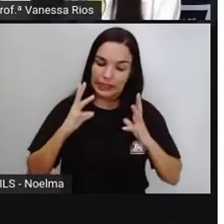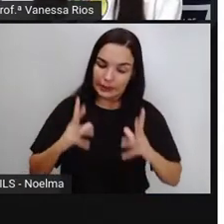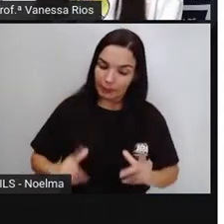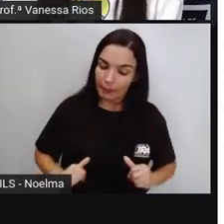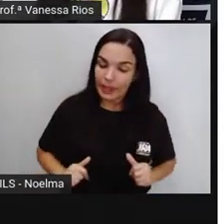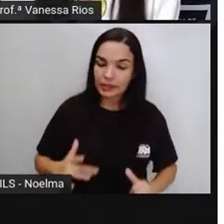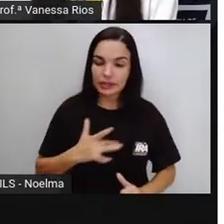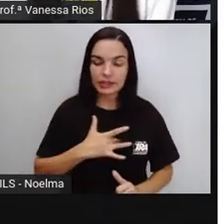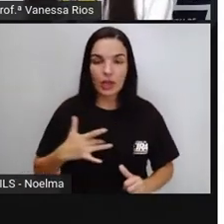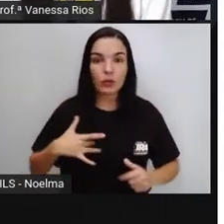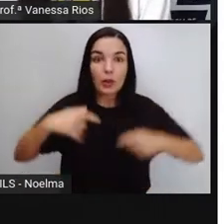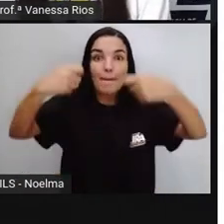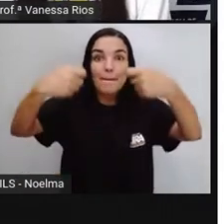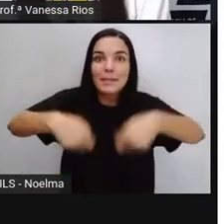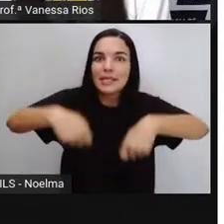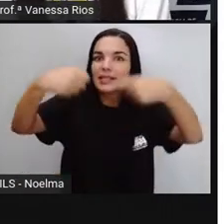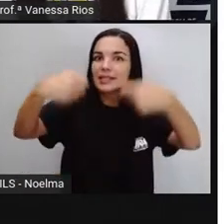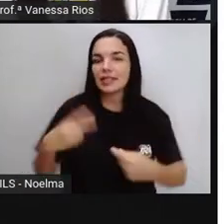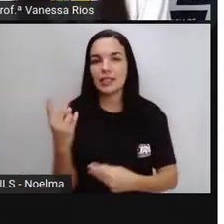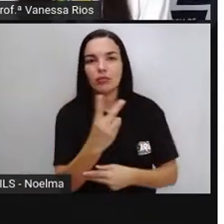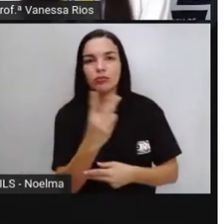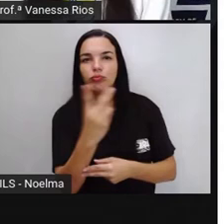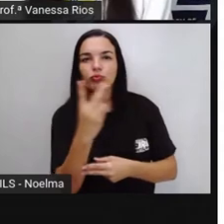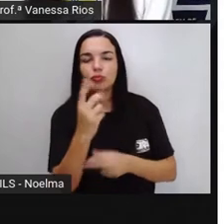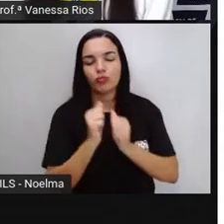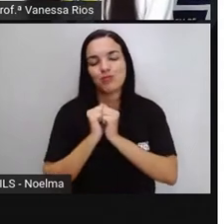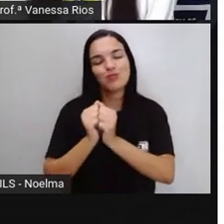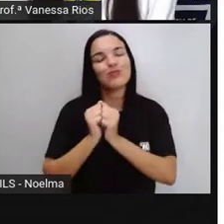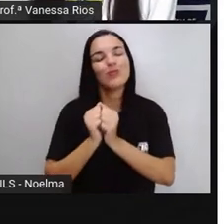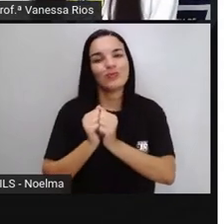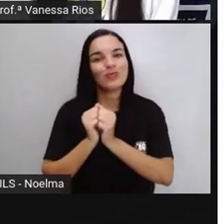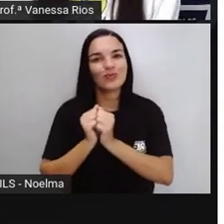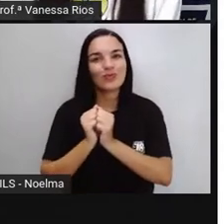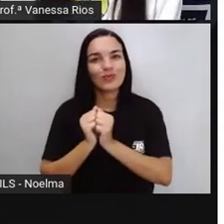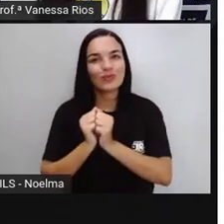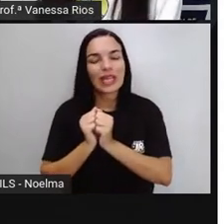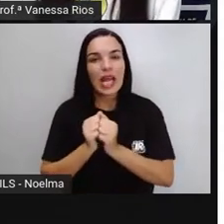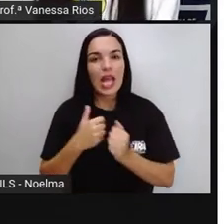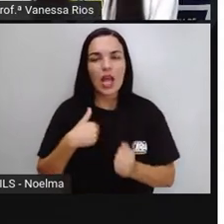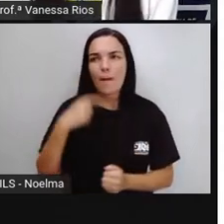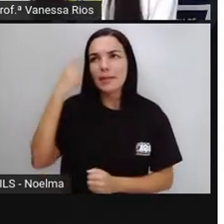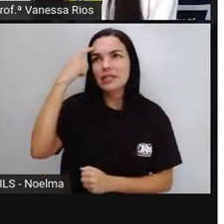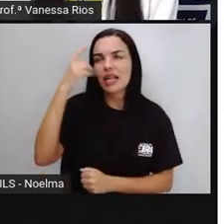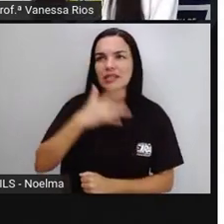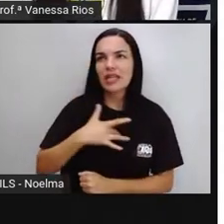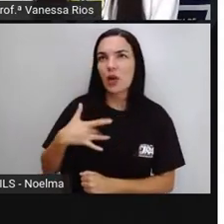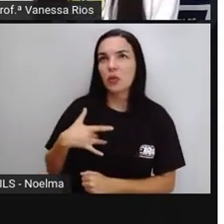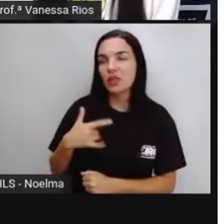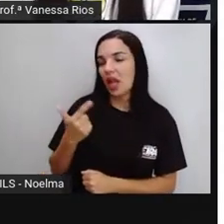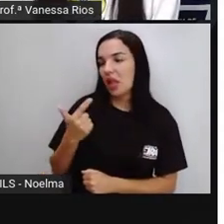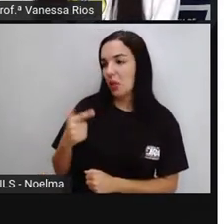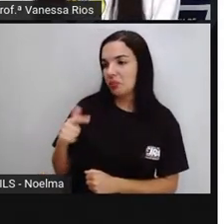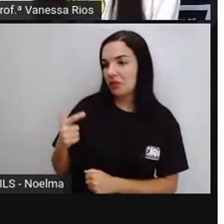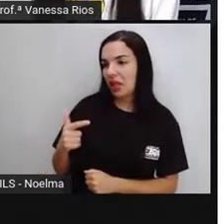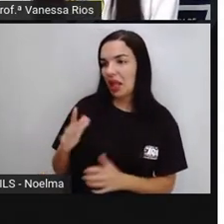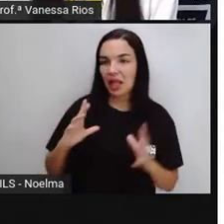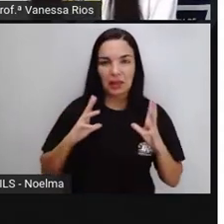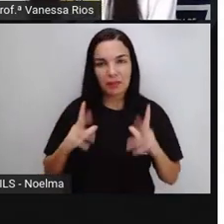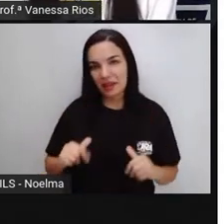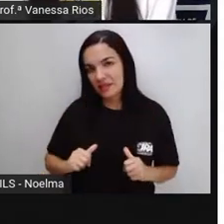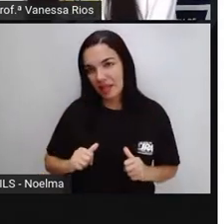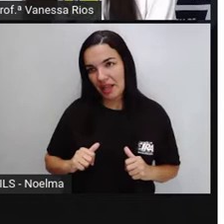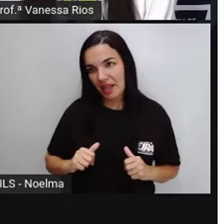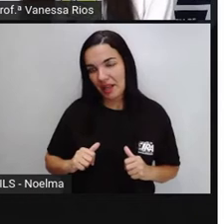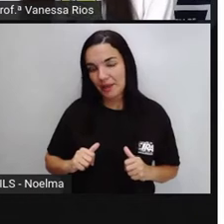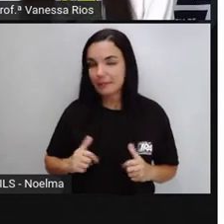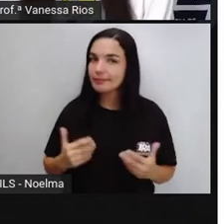Uma ação promove a outra. Eu não posso pensar em saúde sem realizar no meu dia a dia, sem